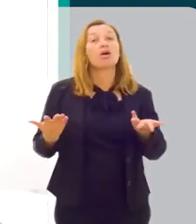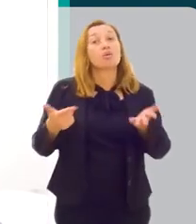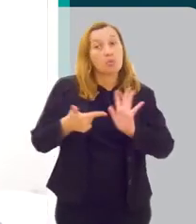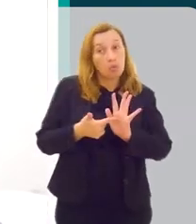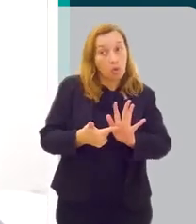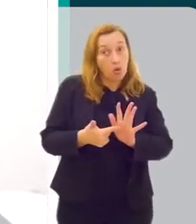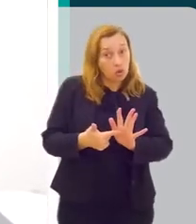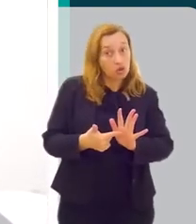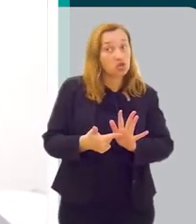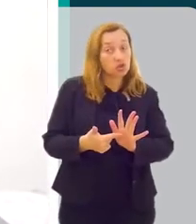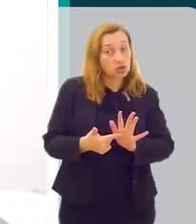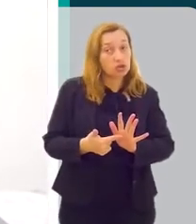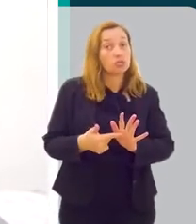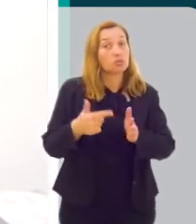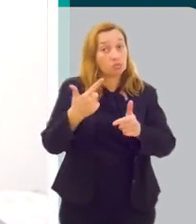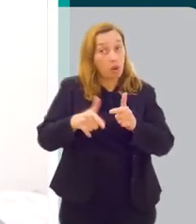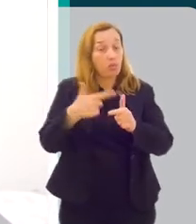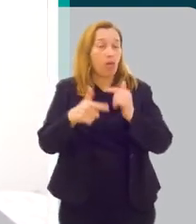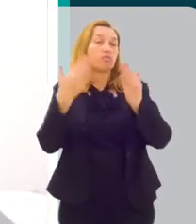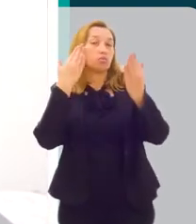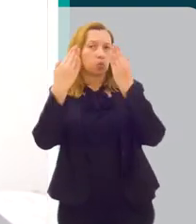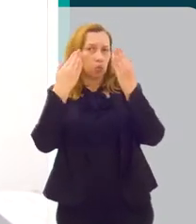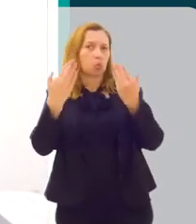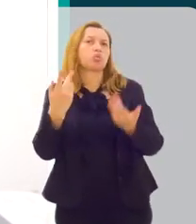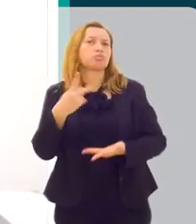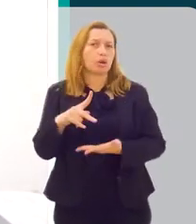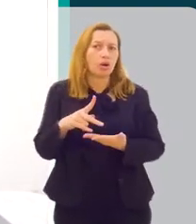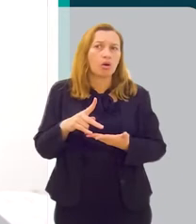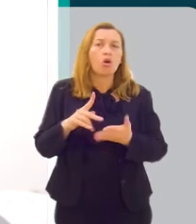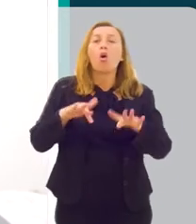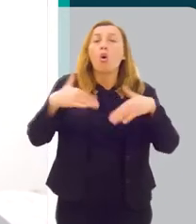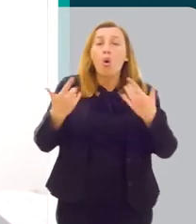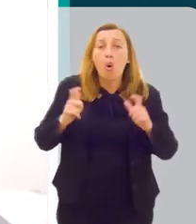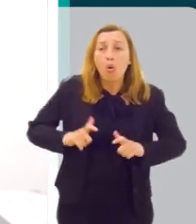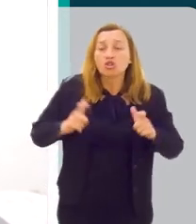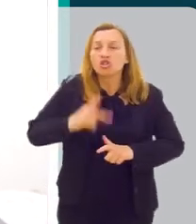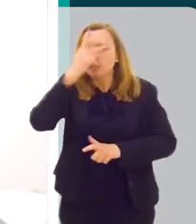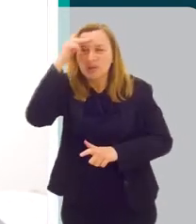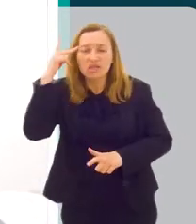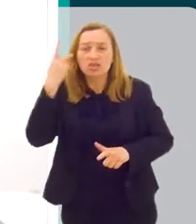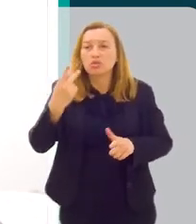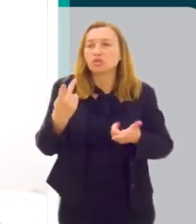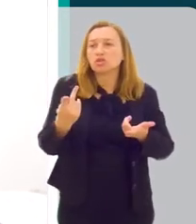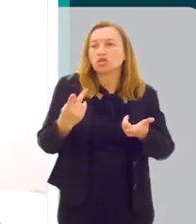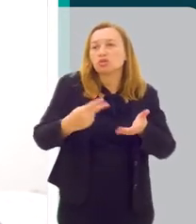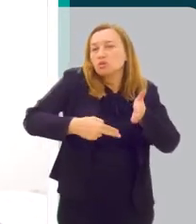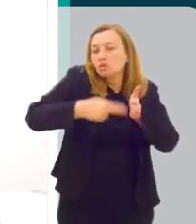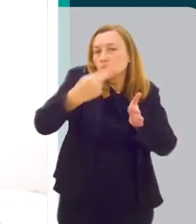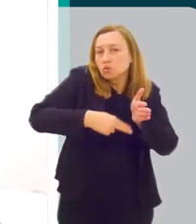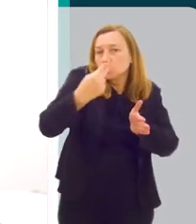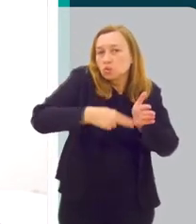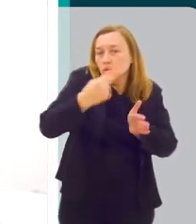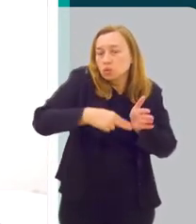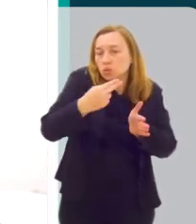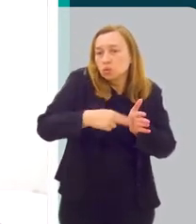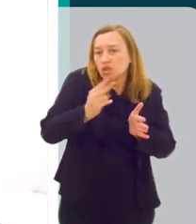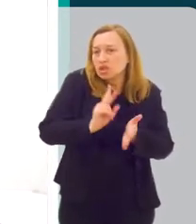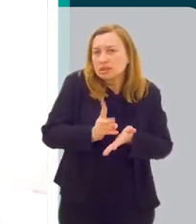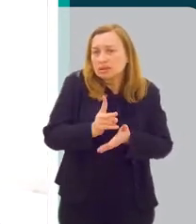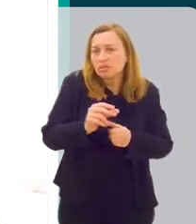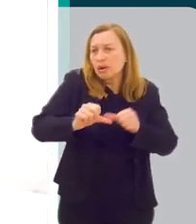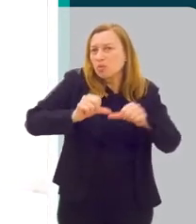isso já até aponta uma disfunção psicológica, né? Onde pessoas estão se mutilando